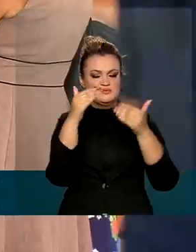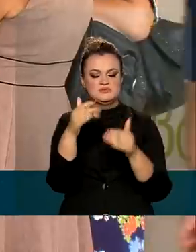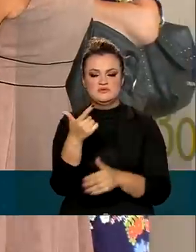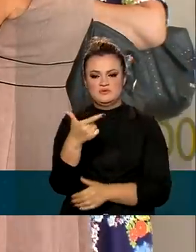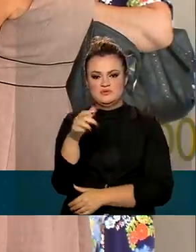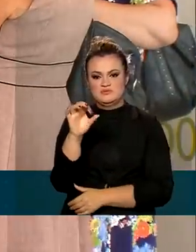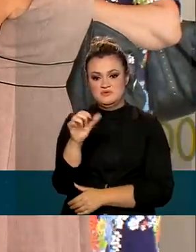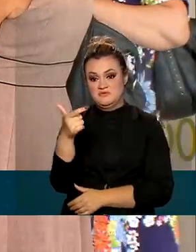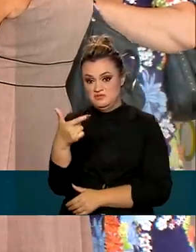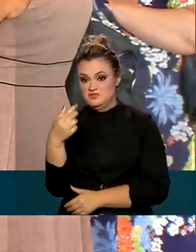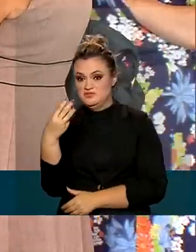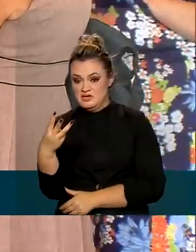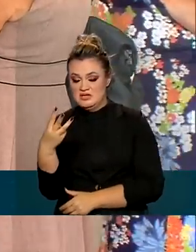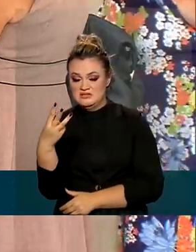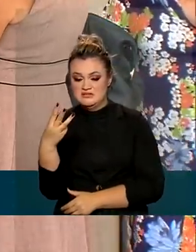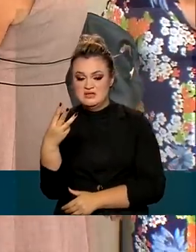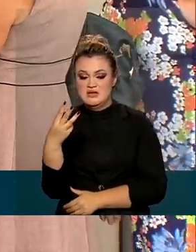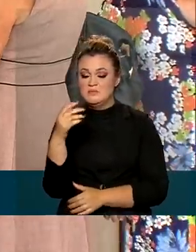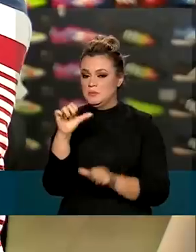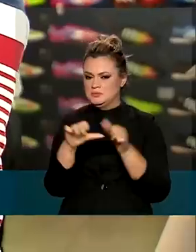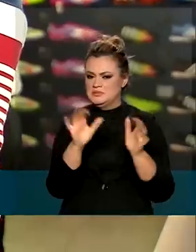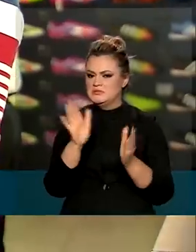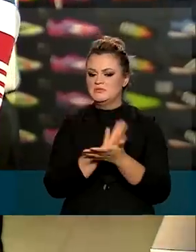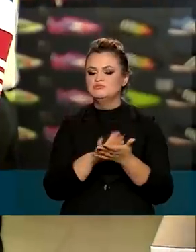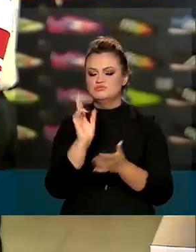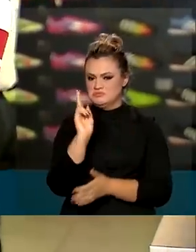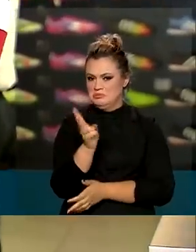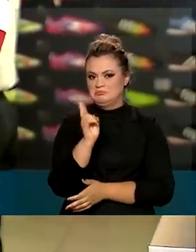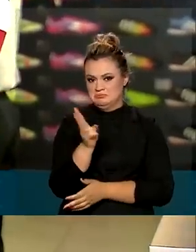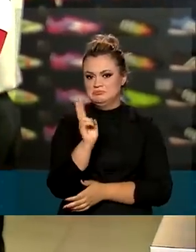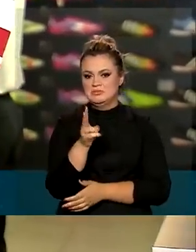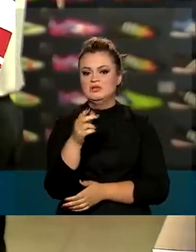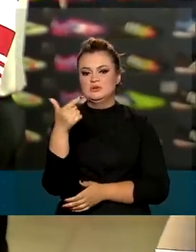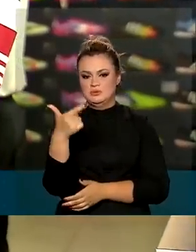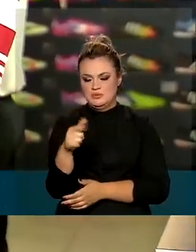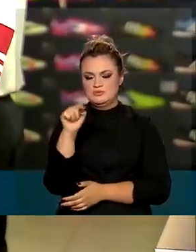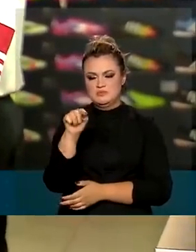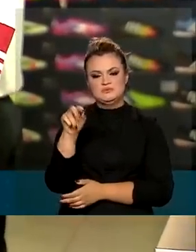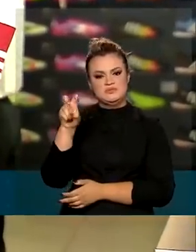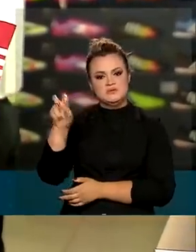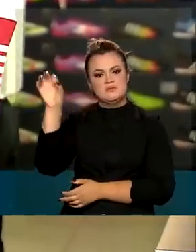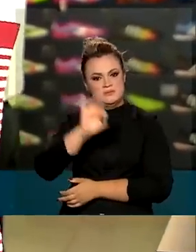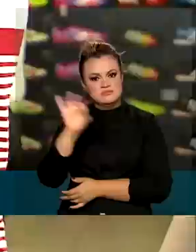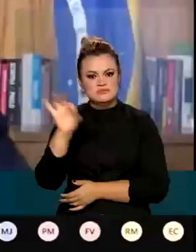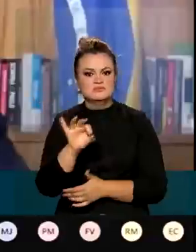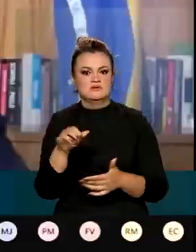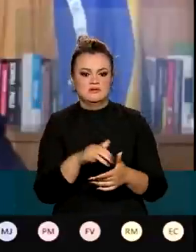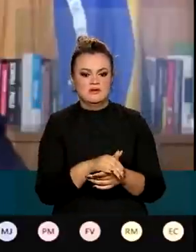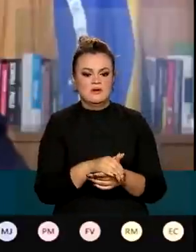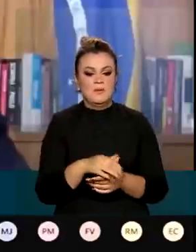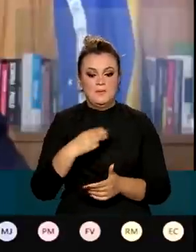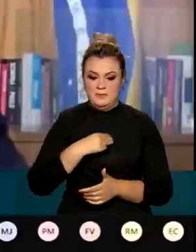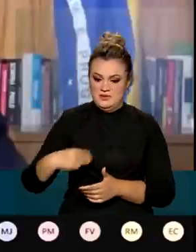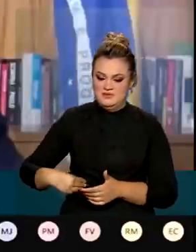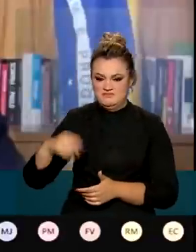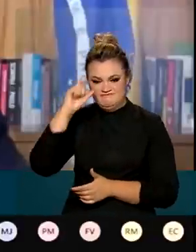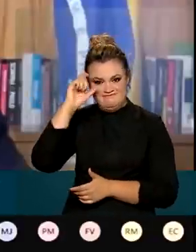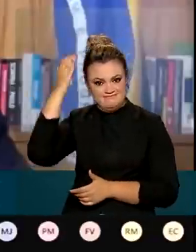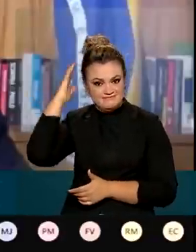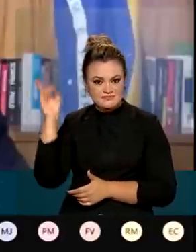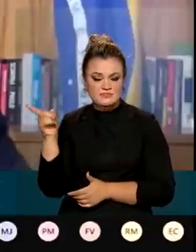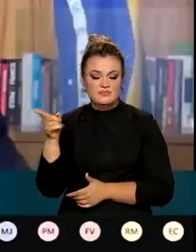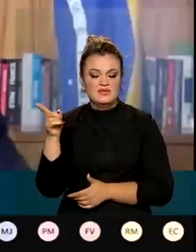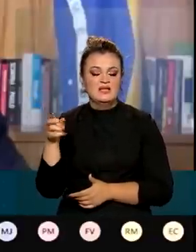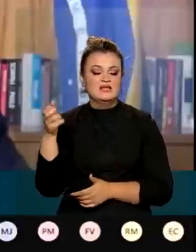2023 não foram alteradas e permanecem em 2,5%. O ministro Paulo Guedes